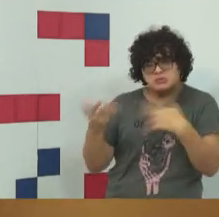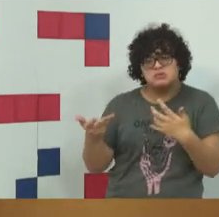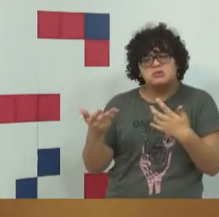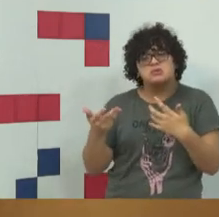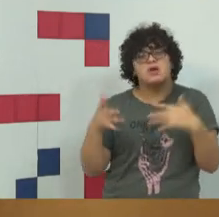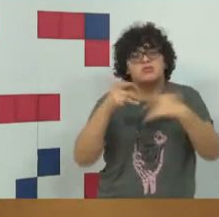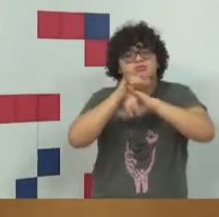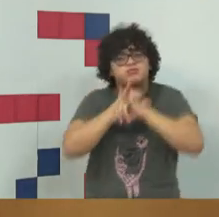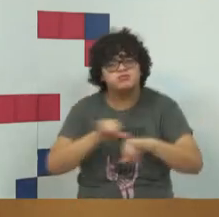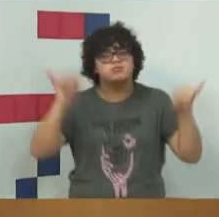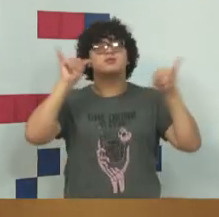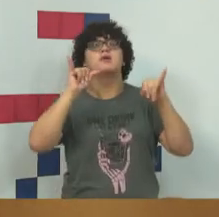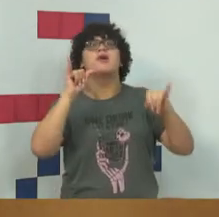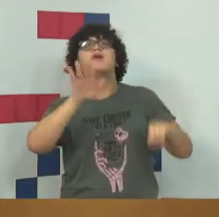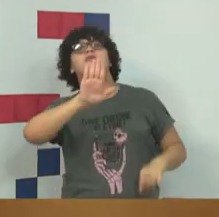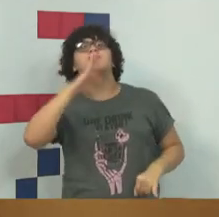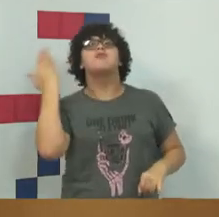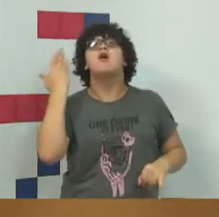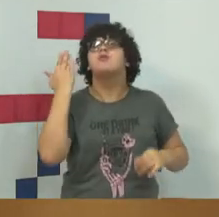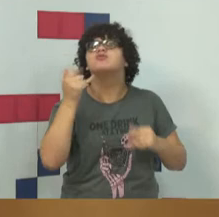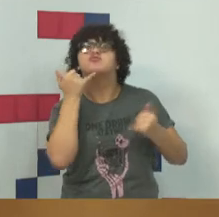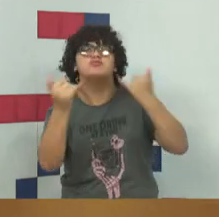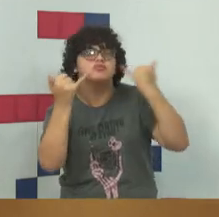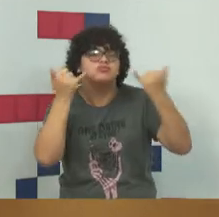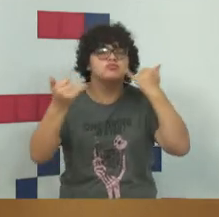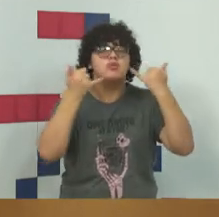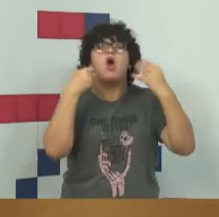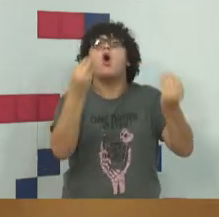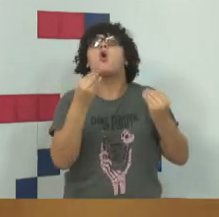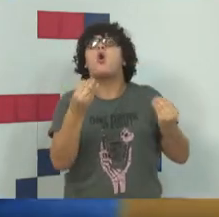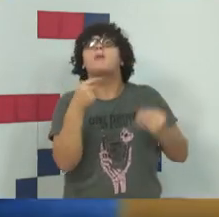propagação de fake news? Como que o senhor lidou com essa situação?